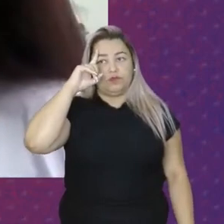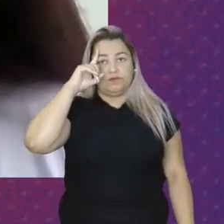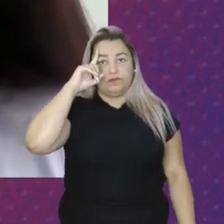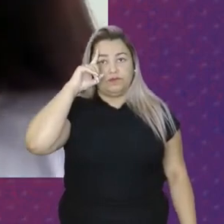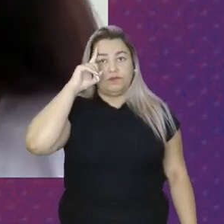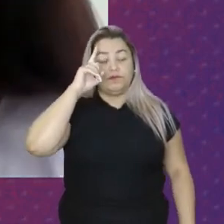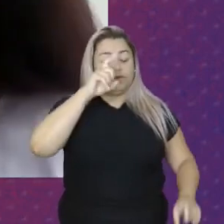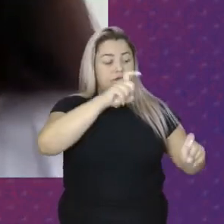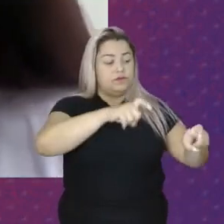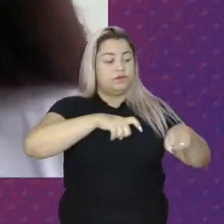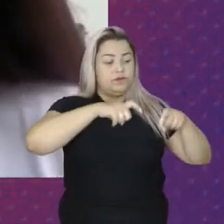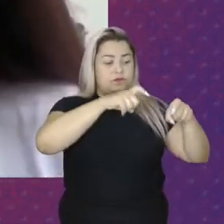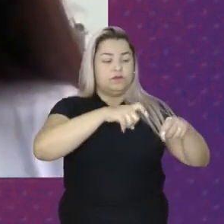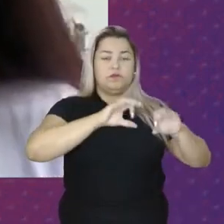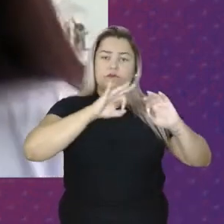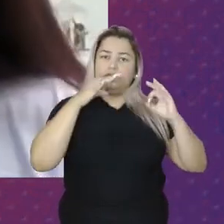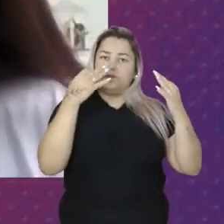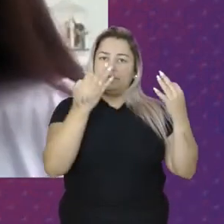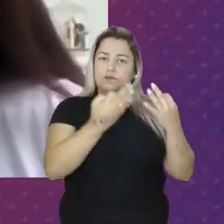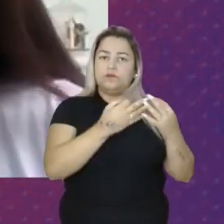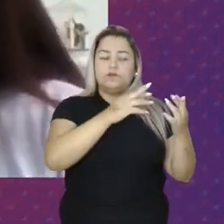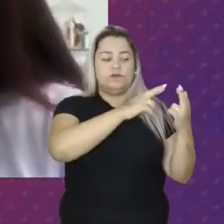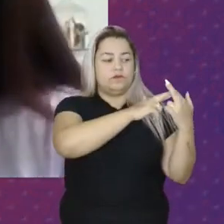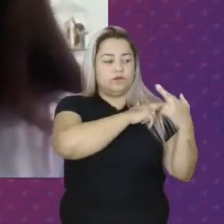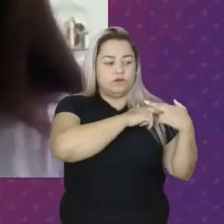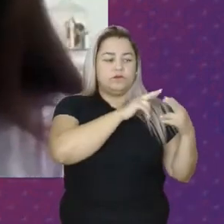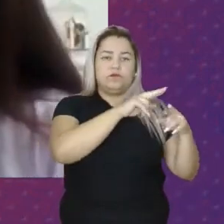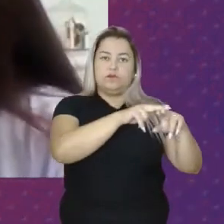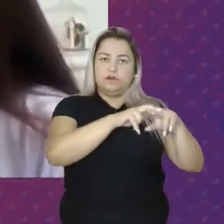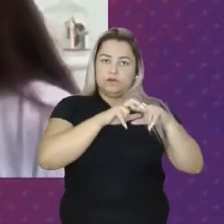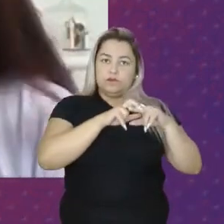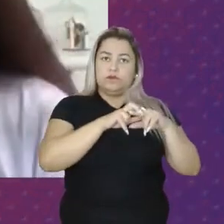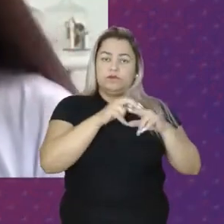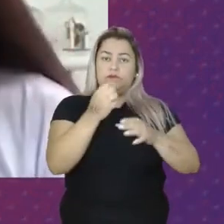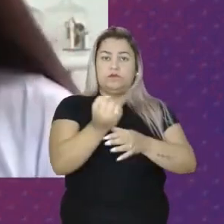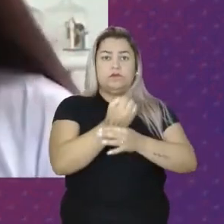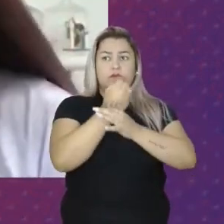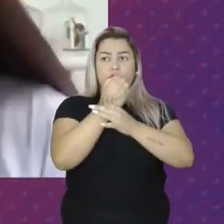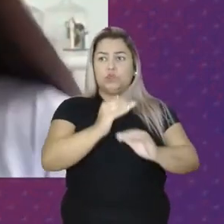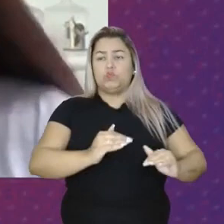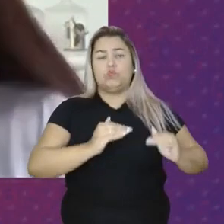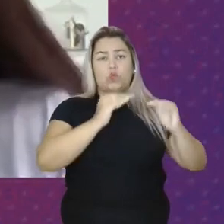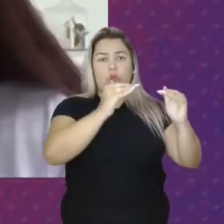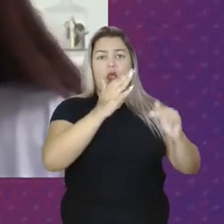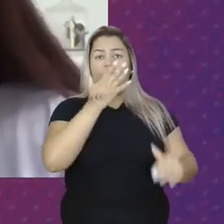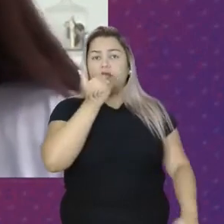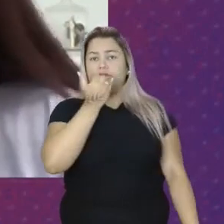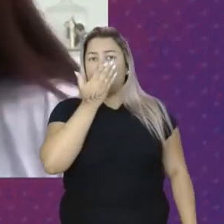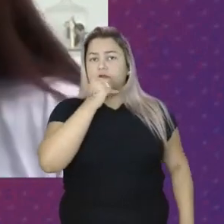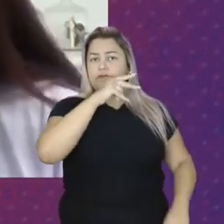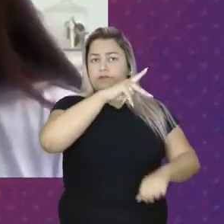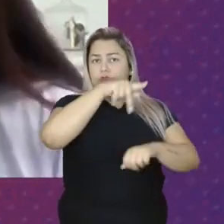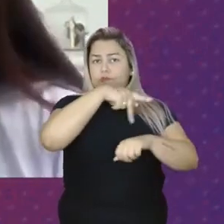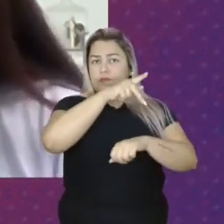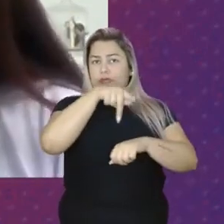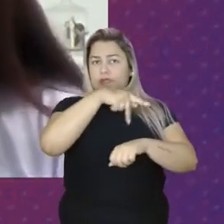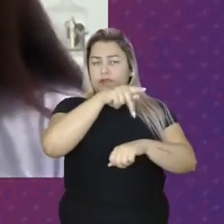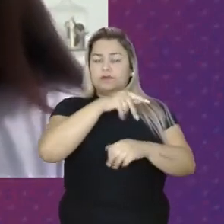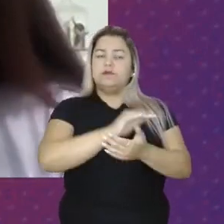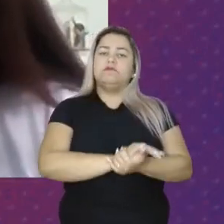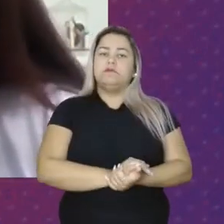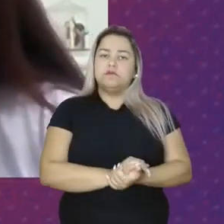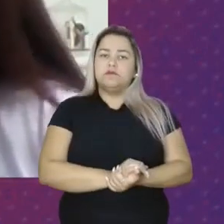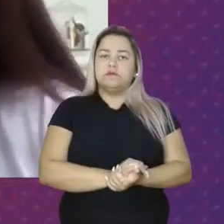agricultura familiar Ela é responsável Pela segurança E soberania alimentar Do nosso país E